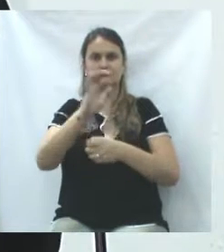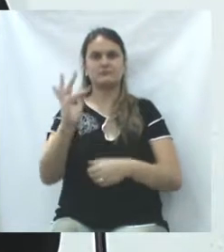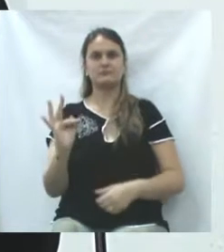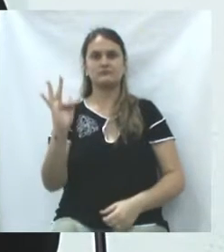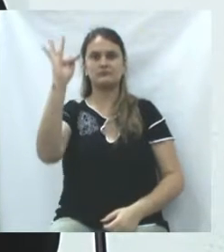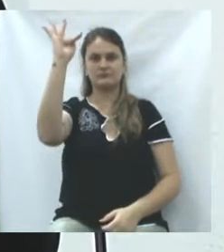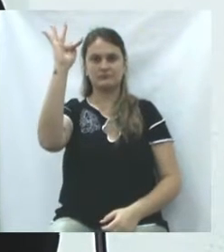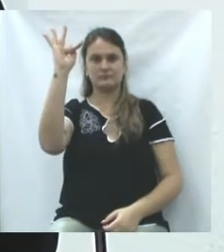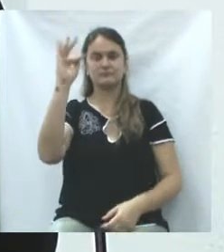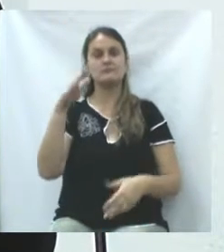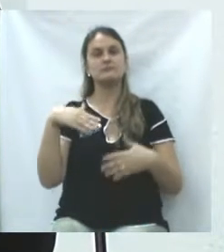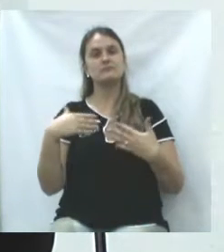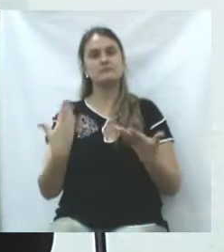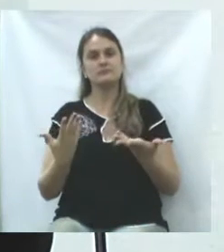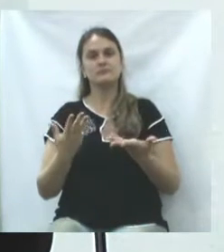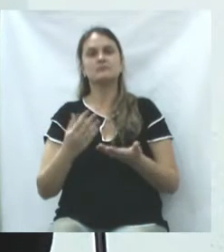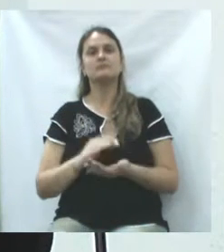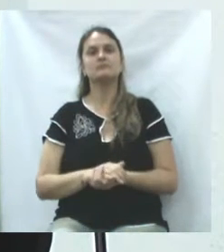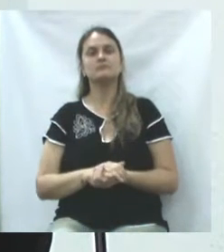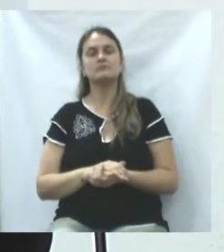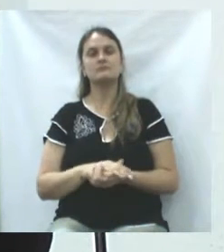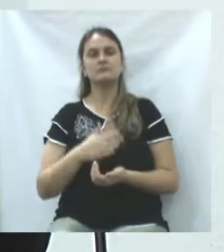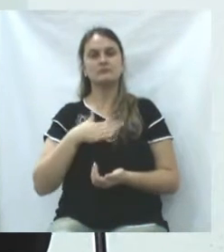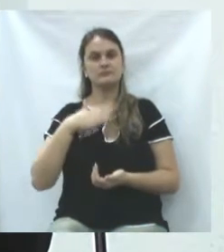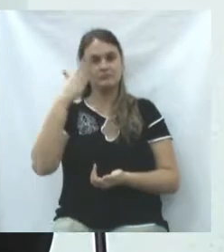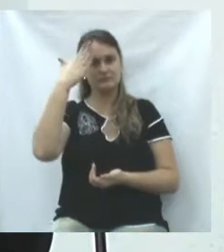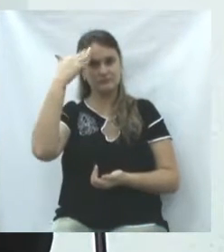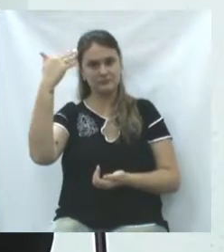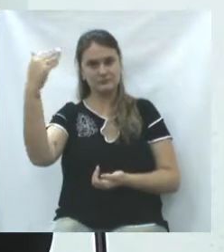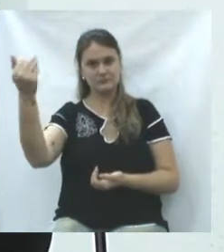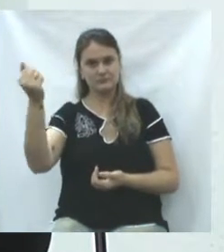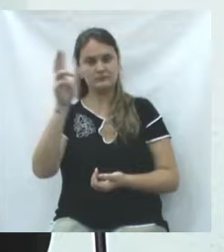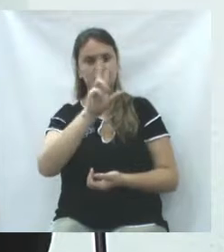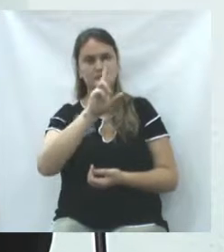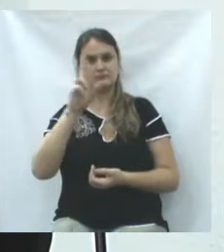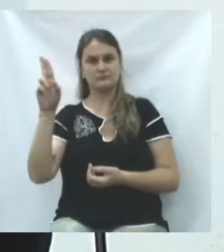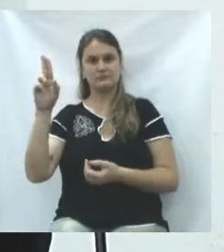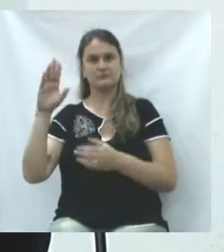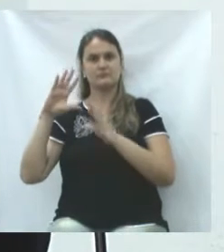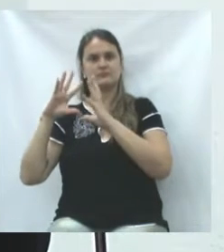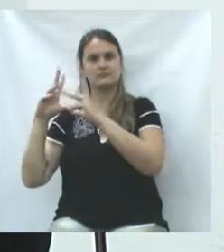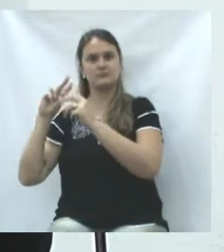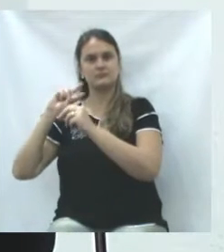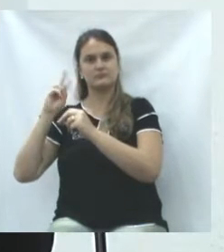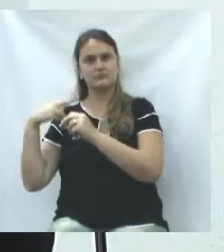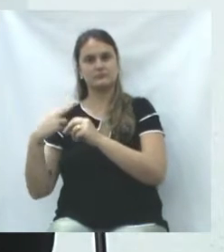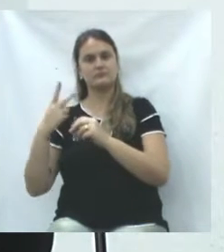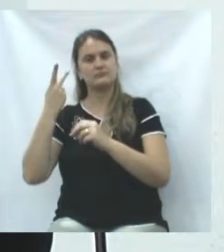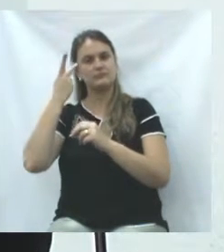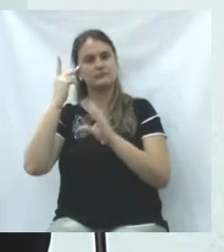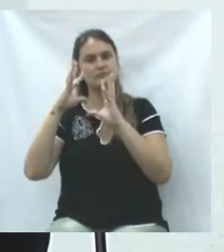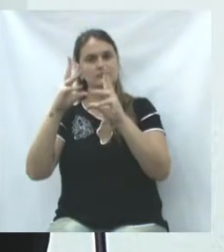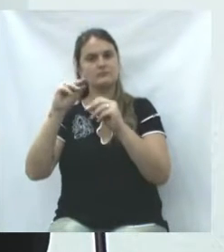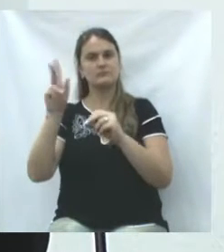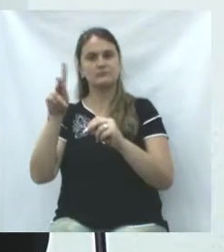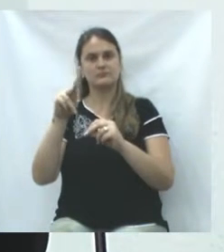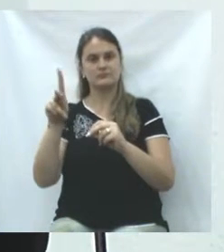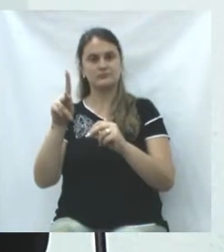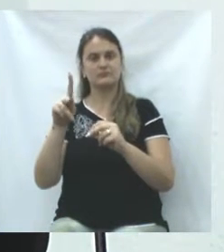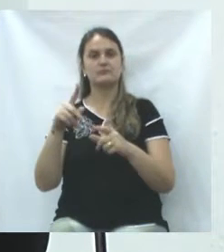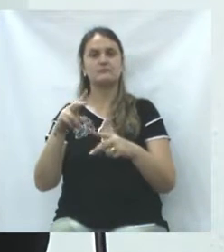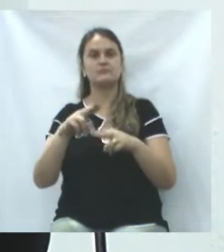estadual e federal. Portanto, minha homenagem, em nome da Câmara de Vereadores, a todos os nossos educadores,